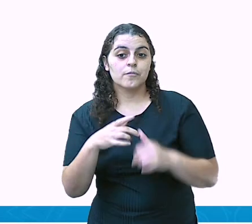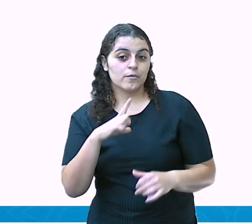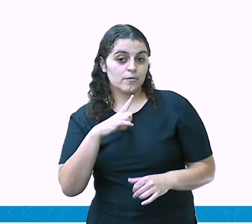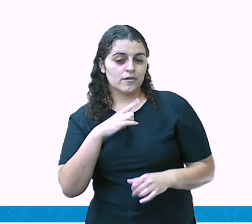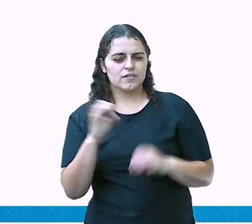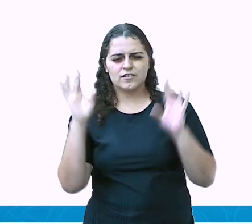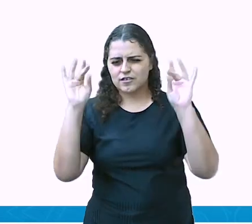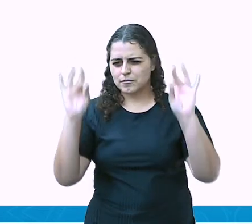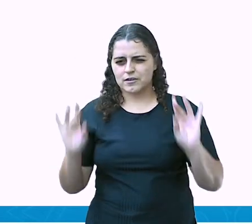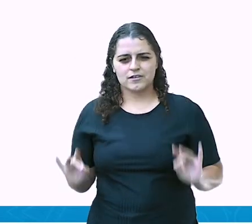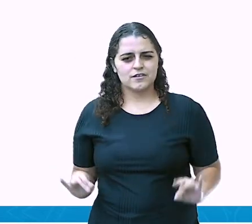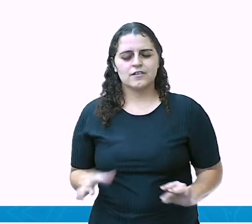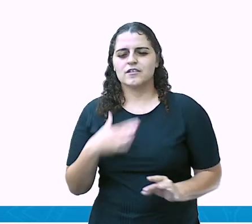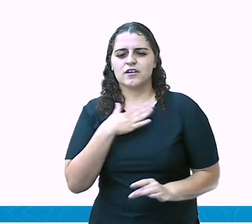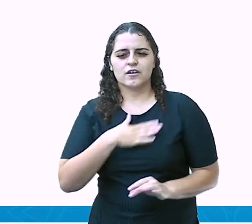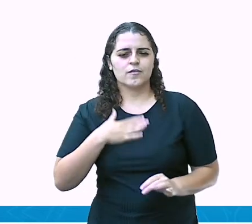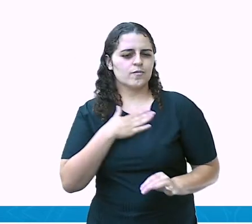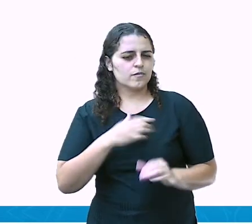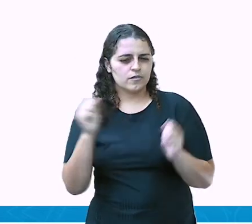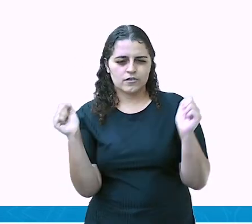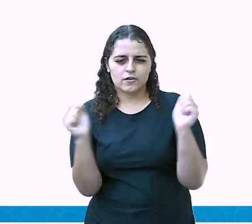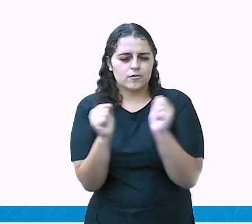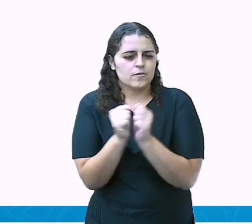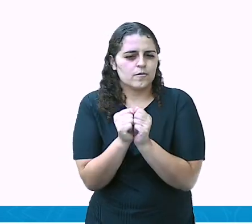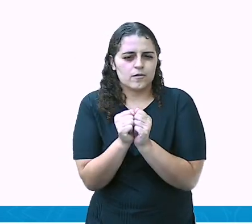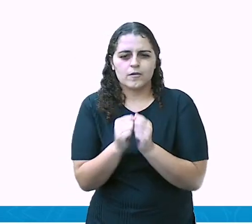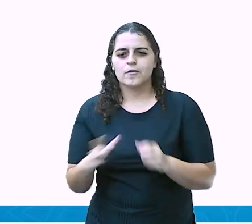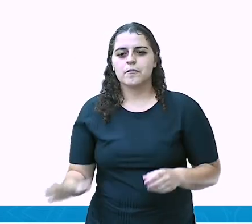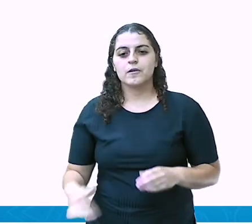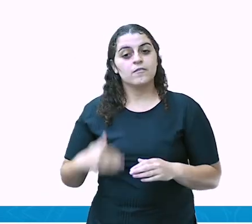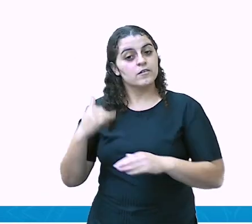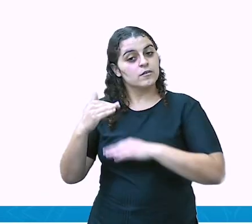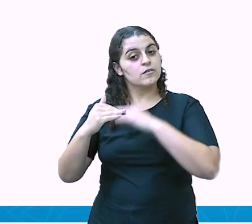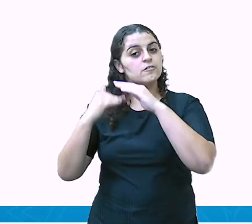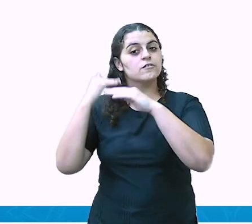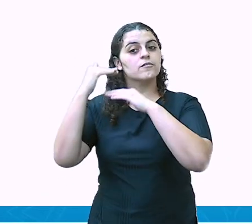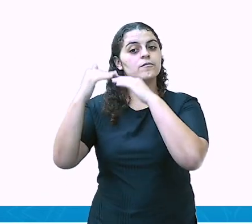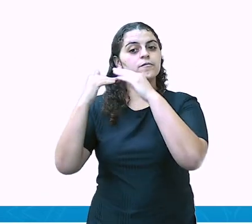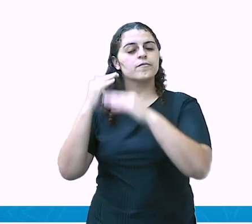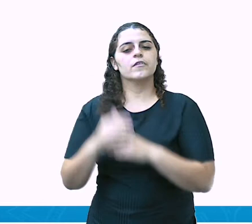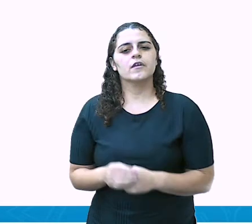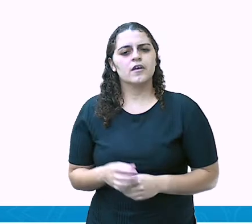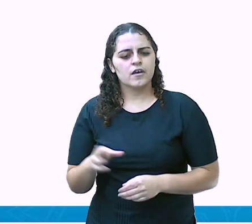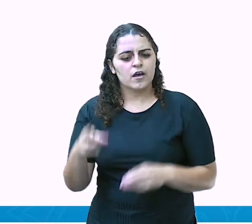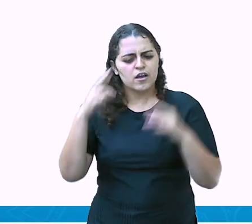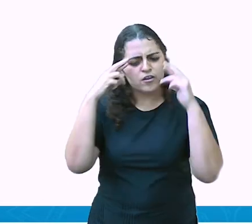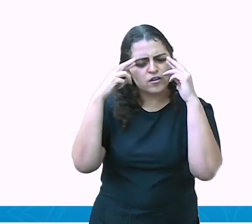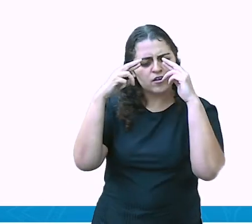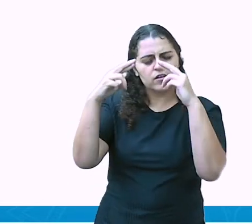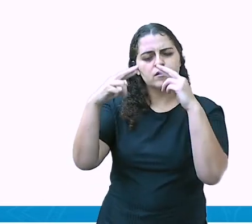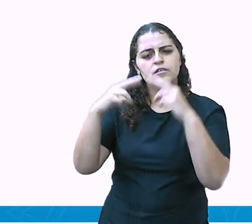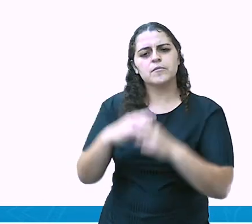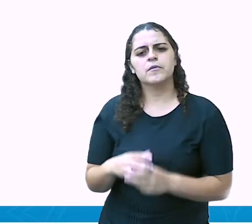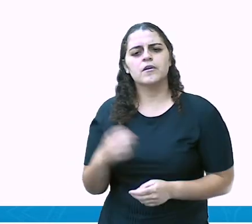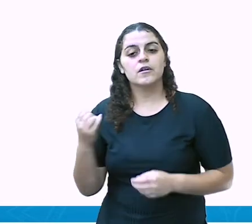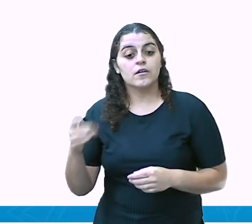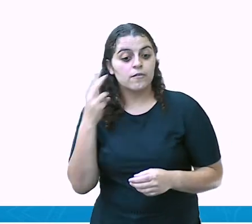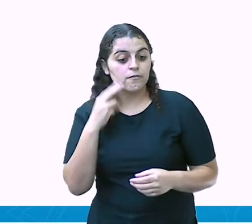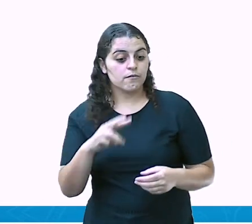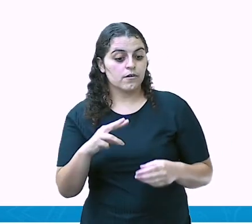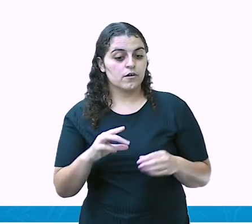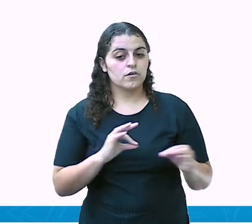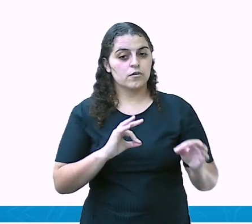para ele, que ele goste de estar junto para estimular essa interação. Responsabilize essa criança por atividades